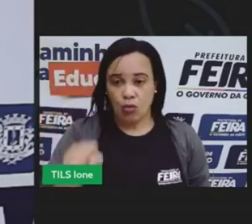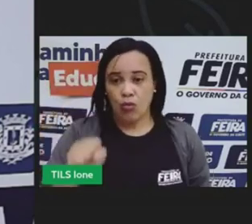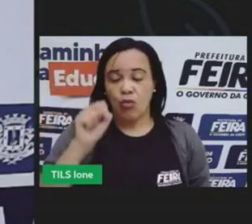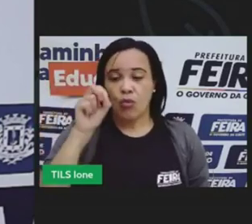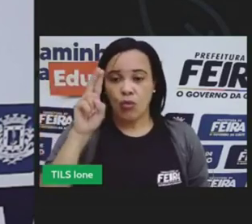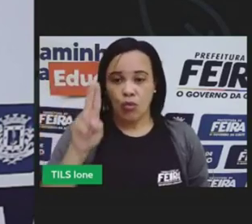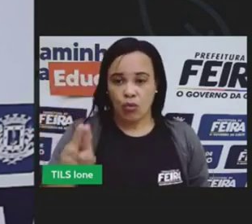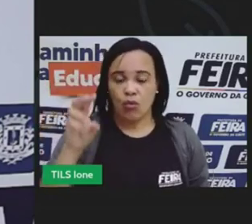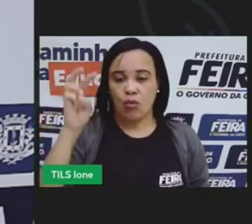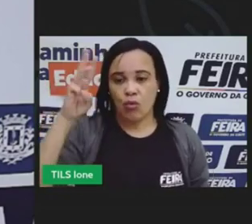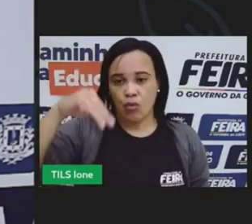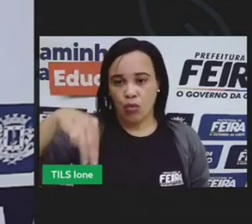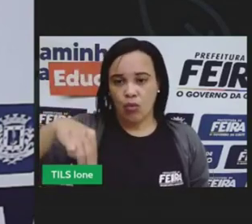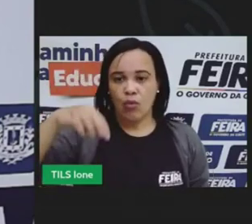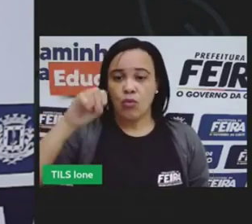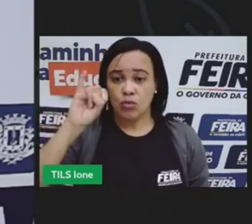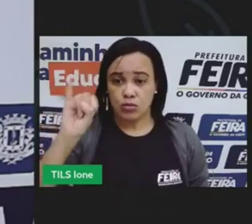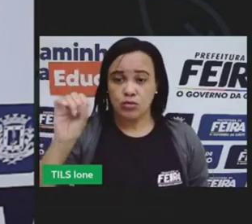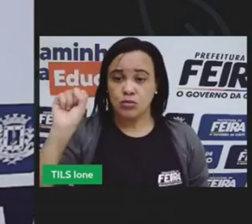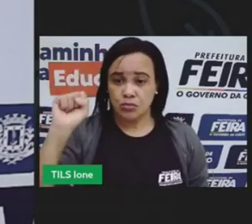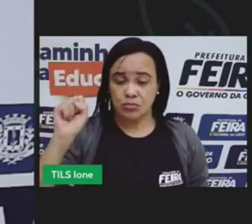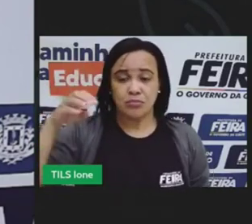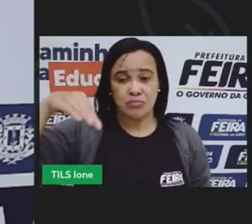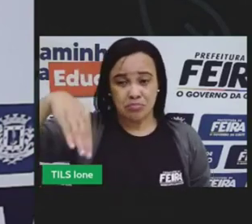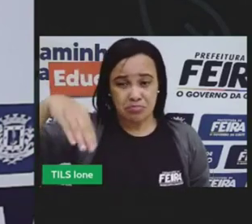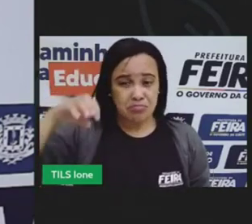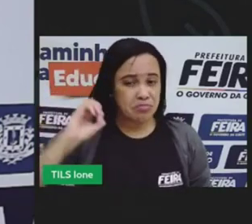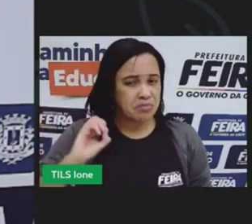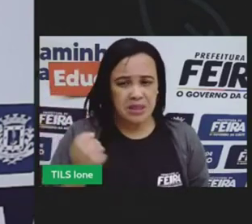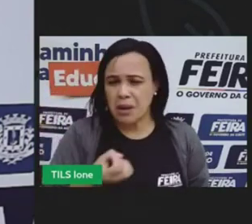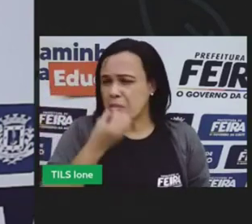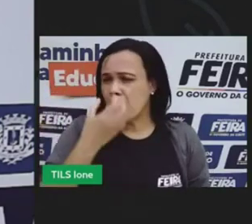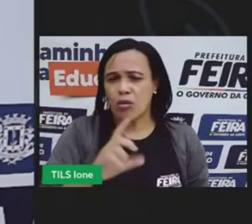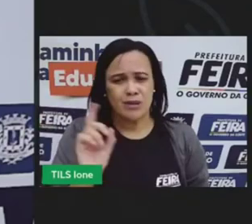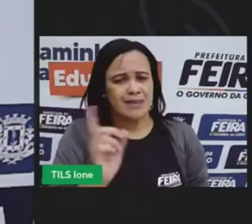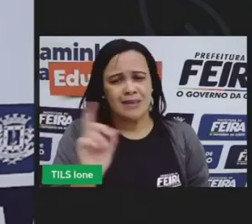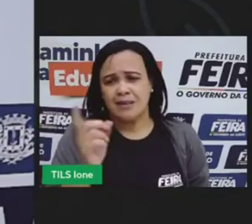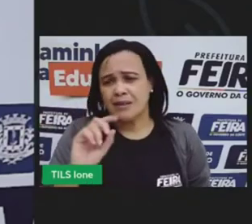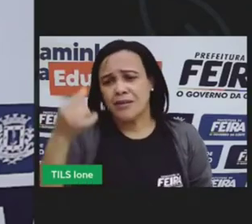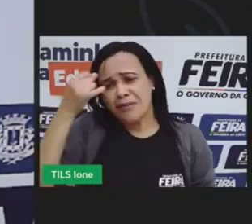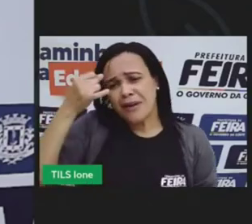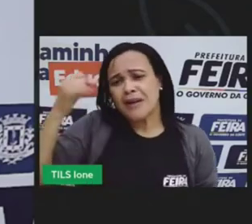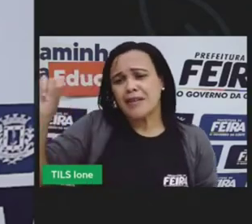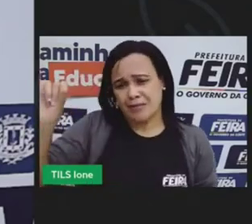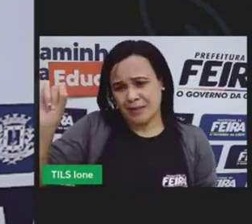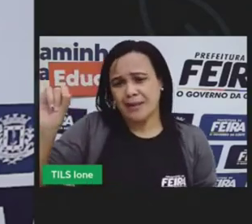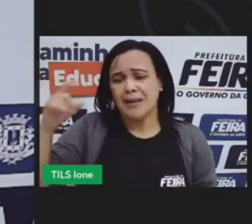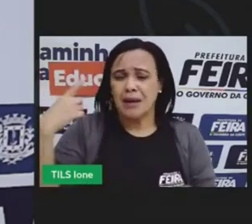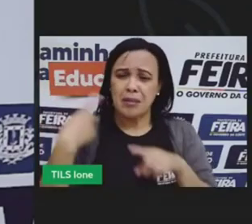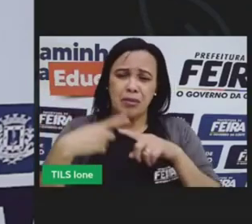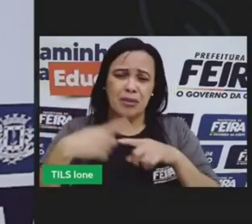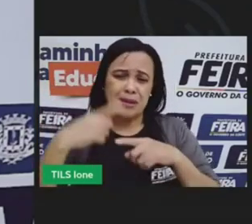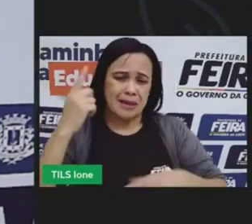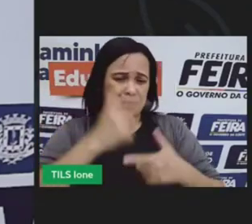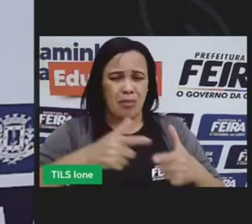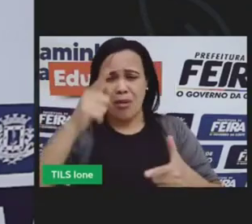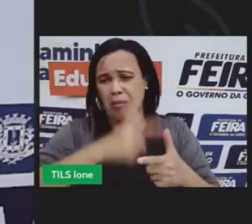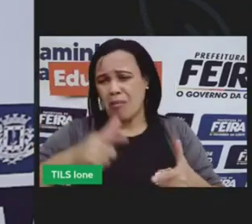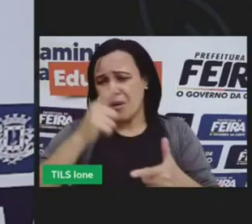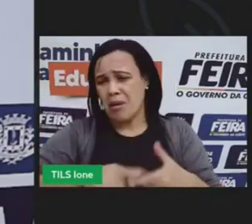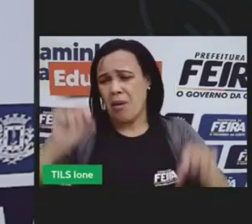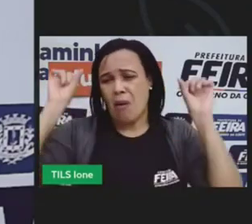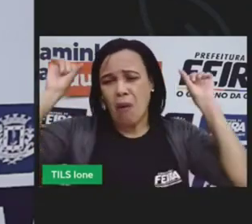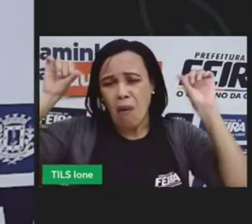traz vários impactos ambientais como aumento da produção de lixo aumento da